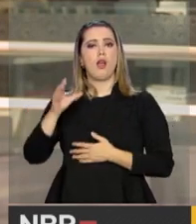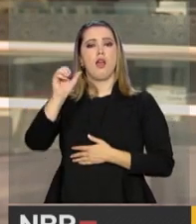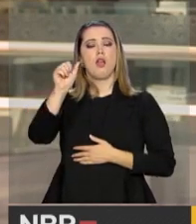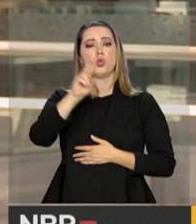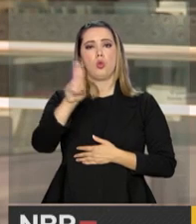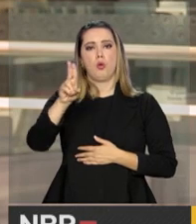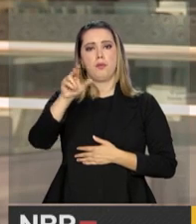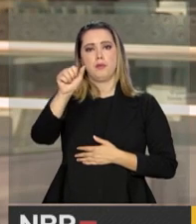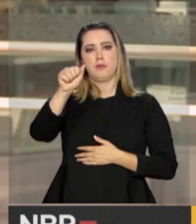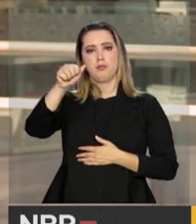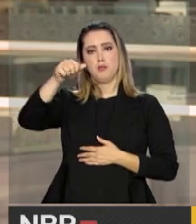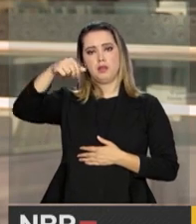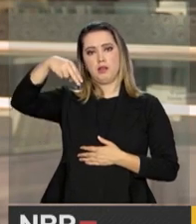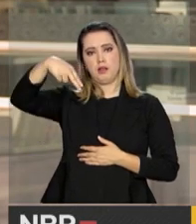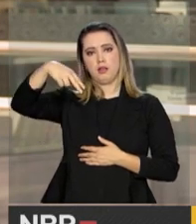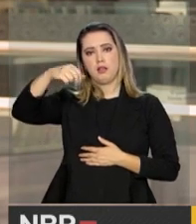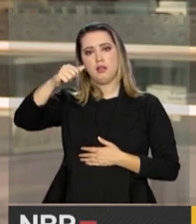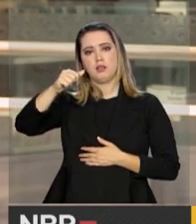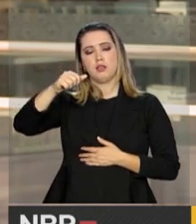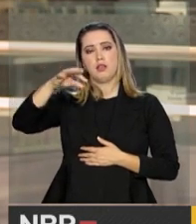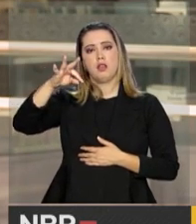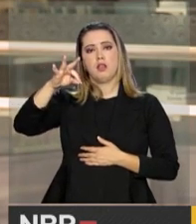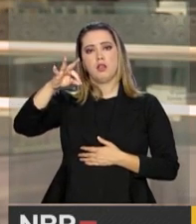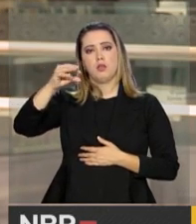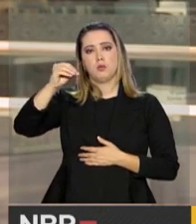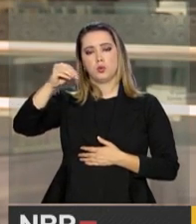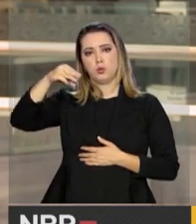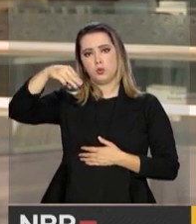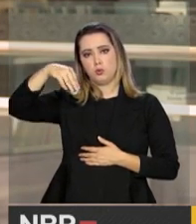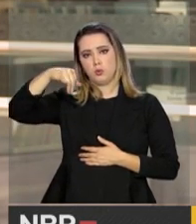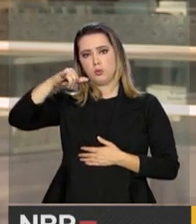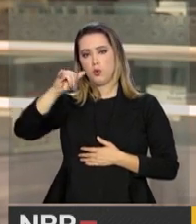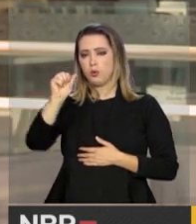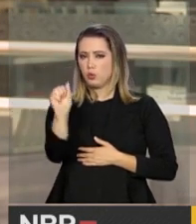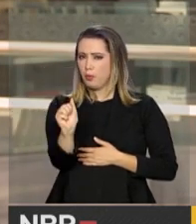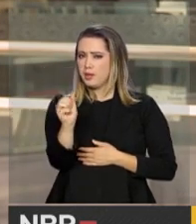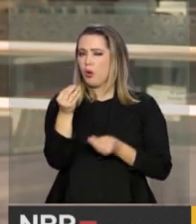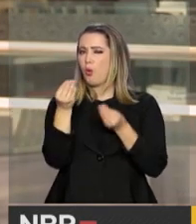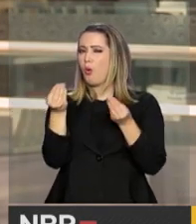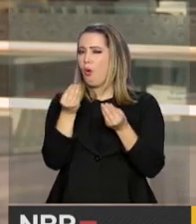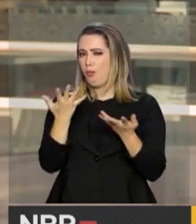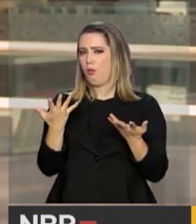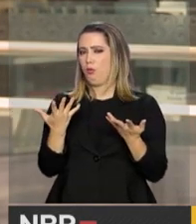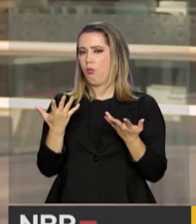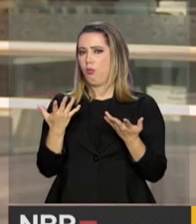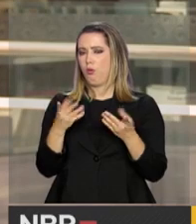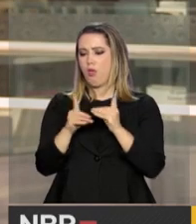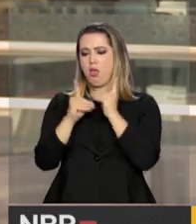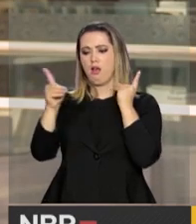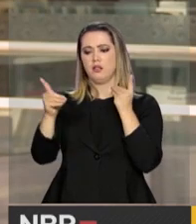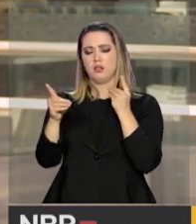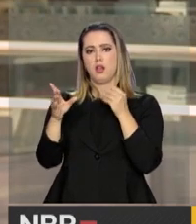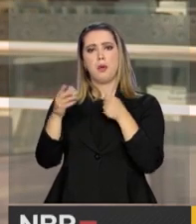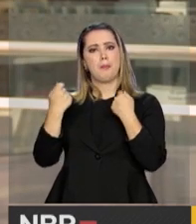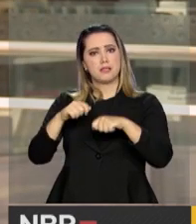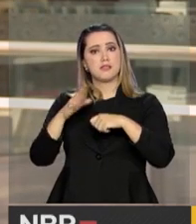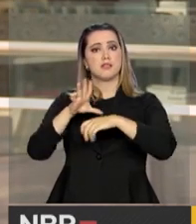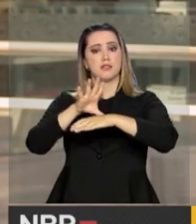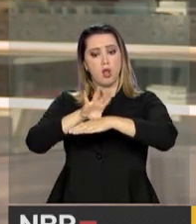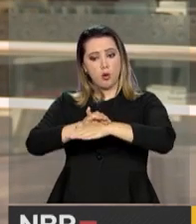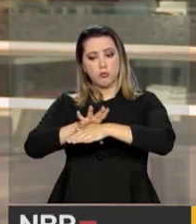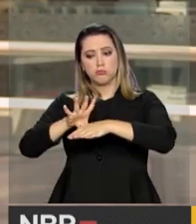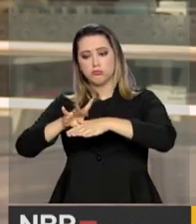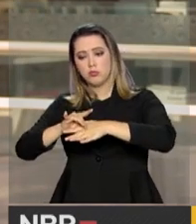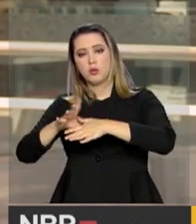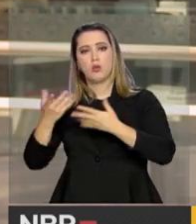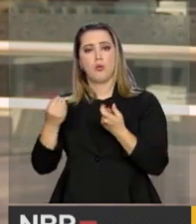aluno, estou citando apenas um deles, né, de a necessidade de capacitação daquele aluno, com certeza, dificilmente nós